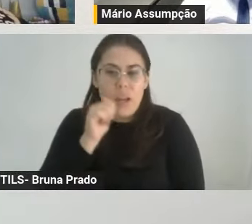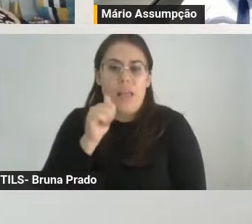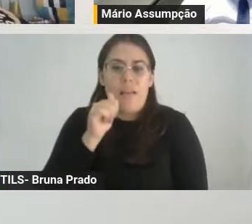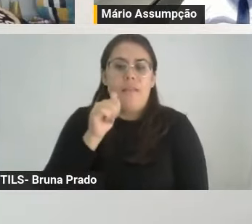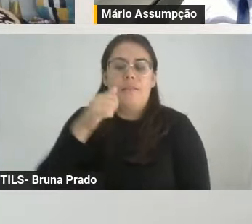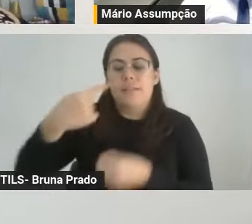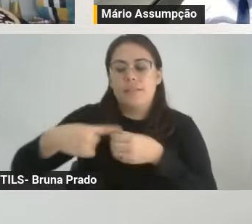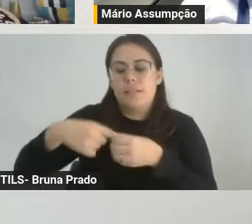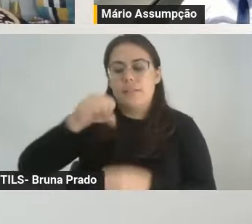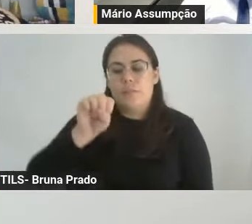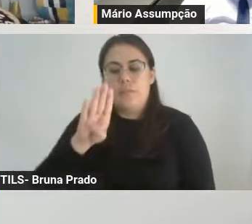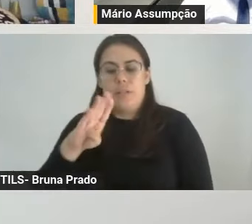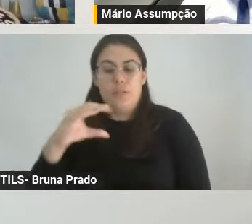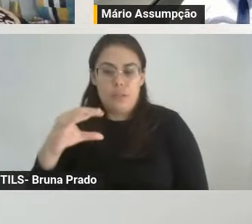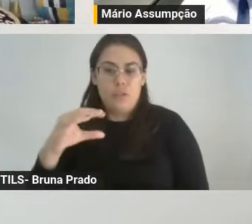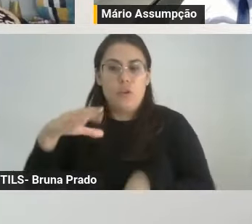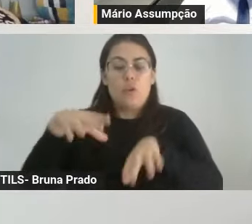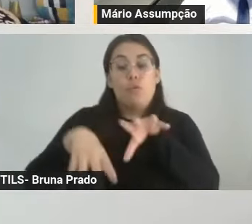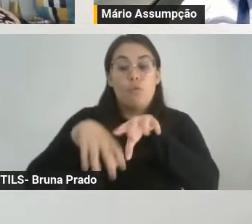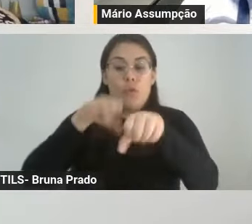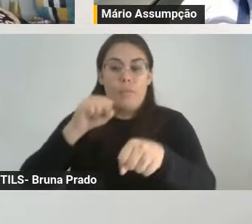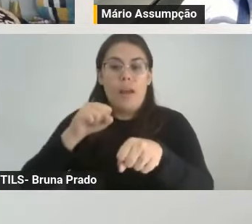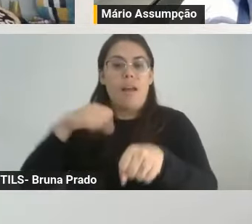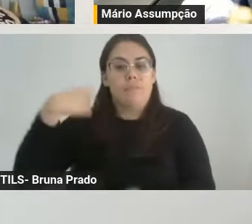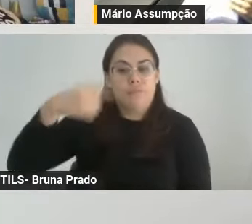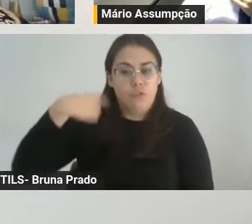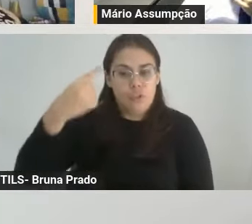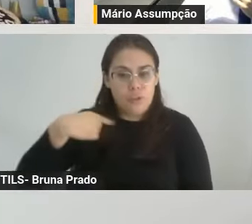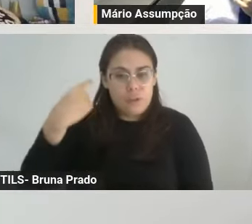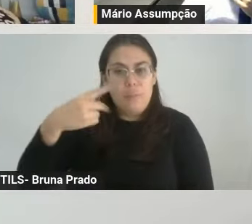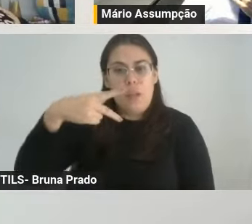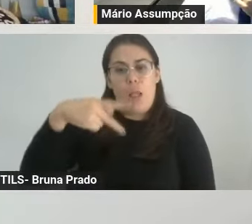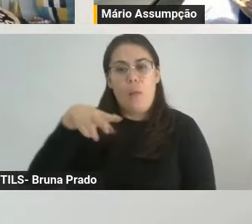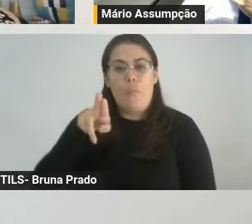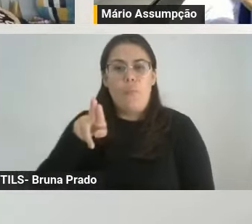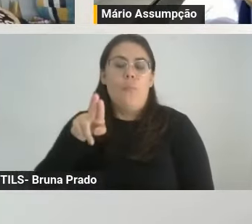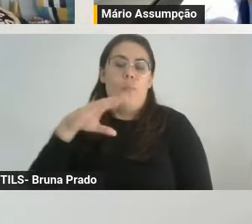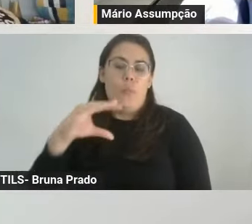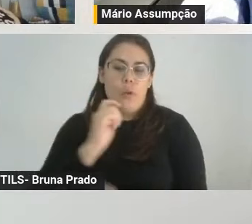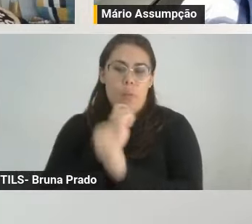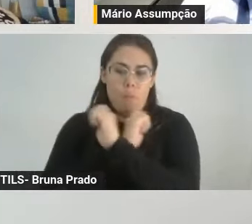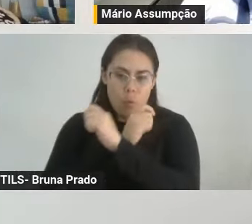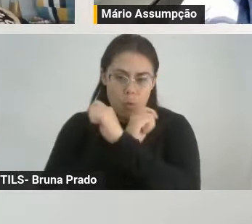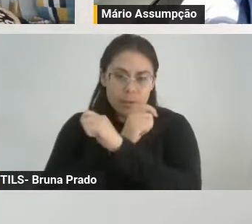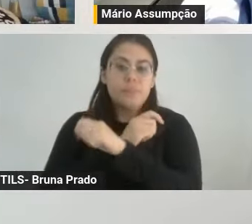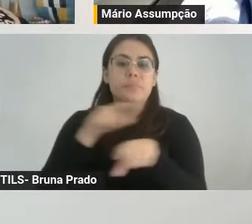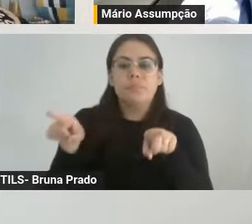PUC, em 1995, pós-graduado em direito processual penal pela